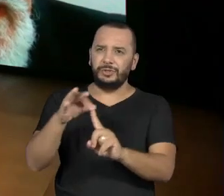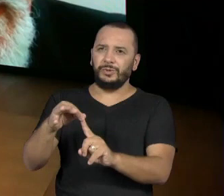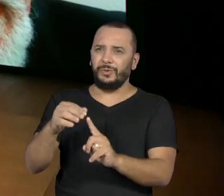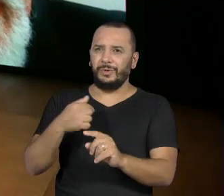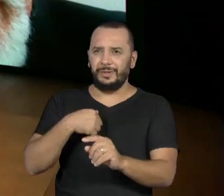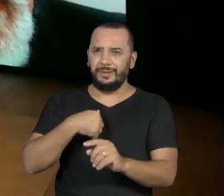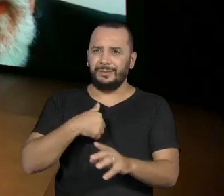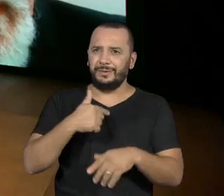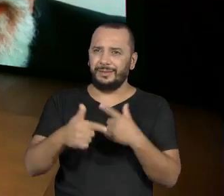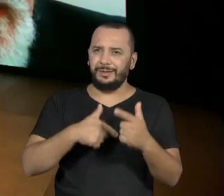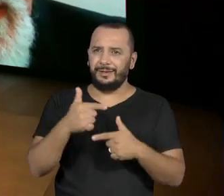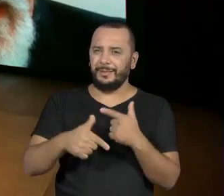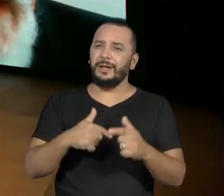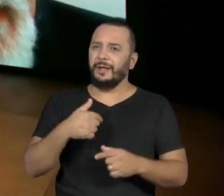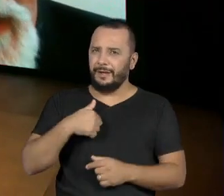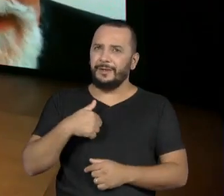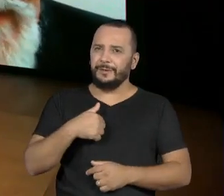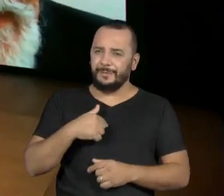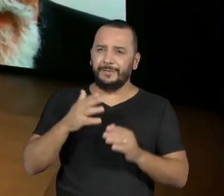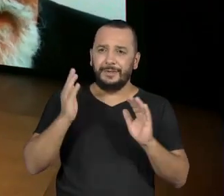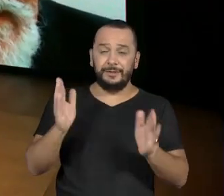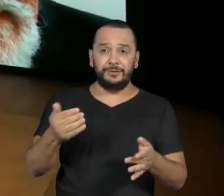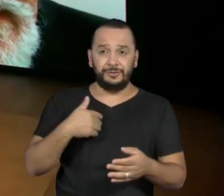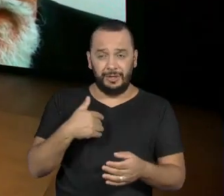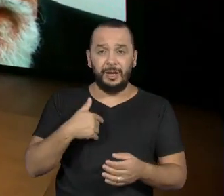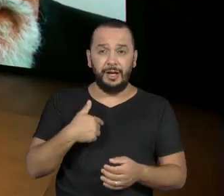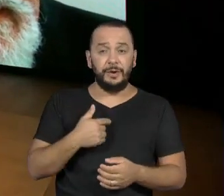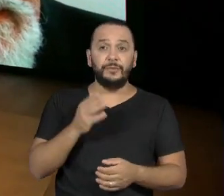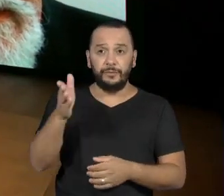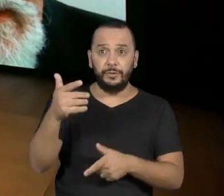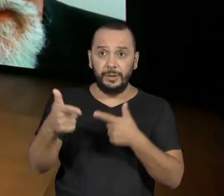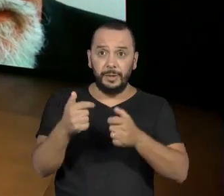Falava muito dela. Peguei, já fui, já peguei uma carona para variar lá.